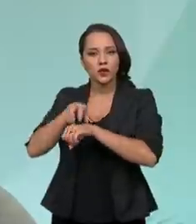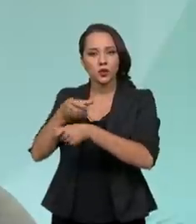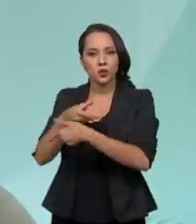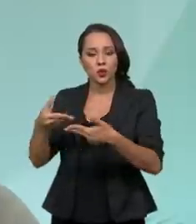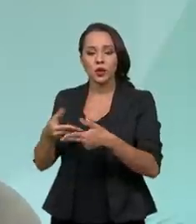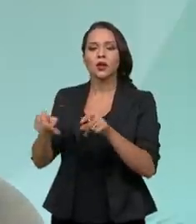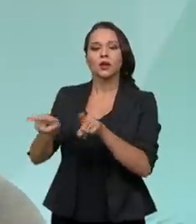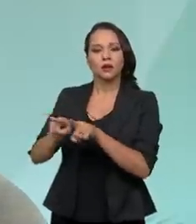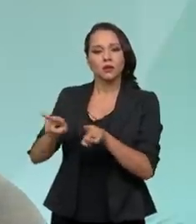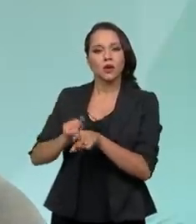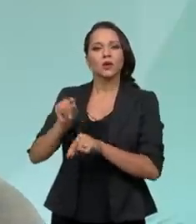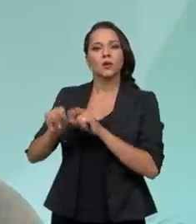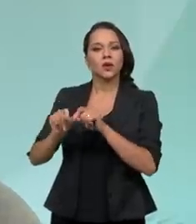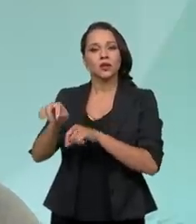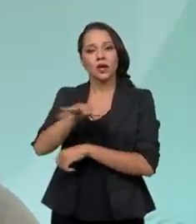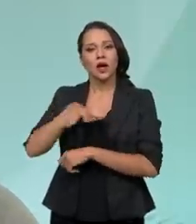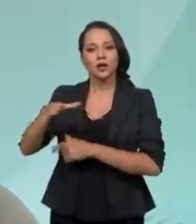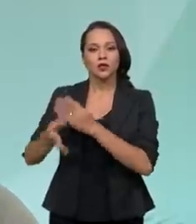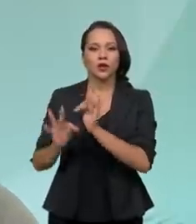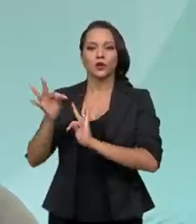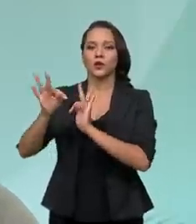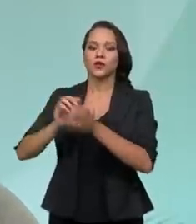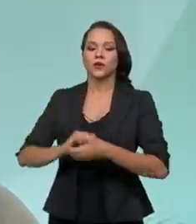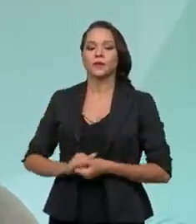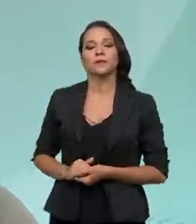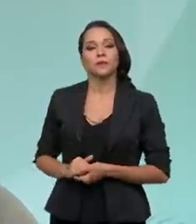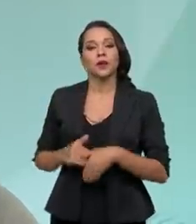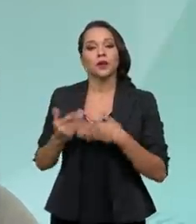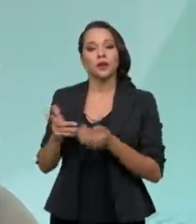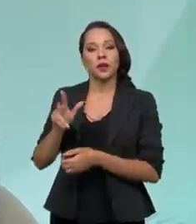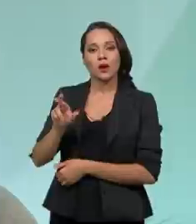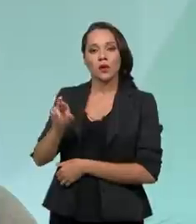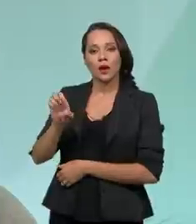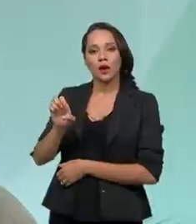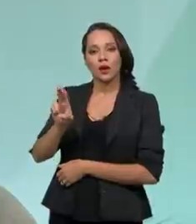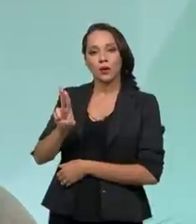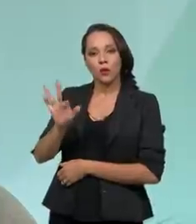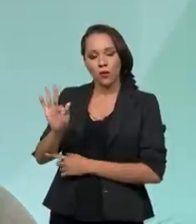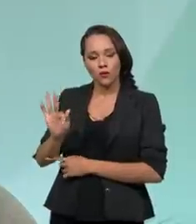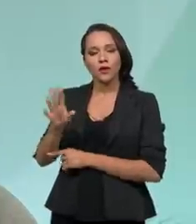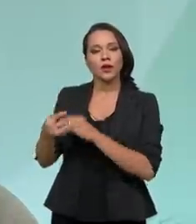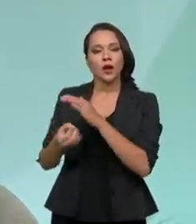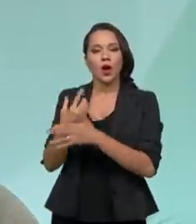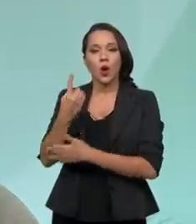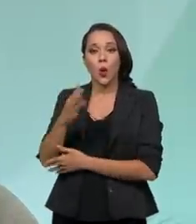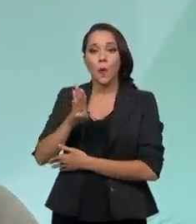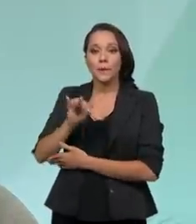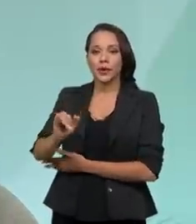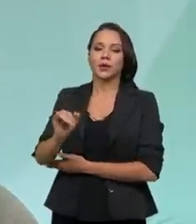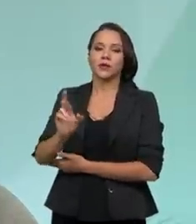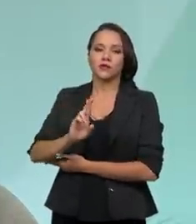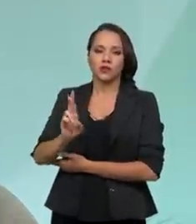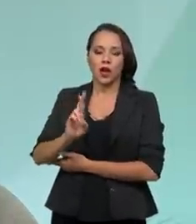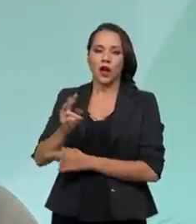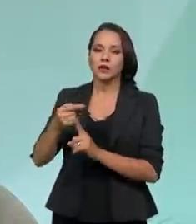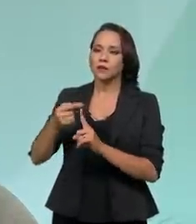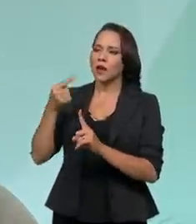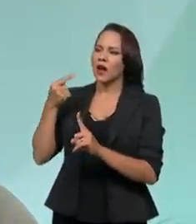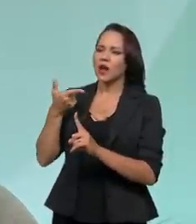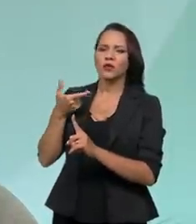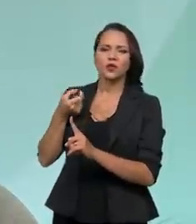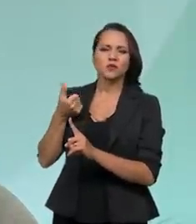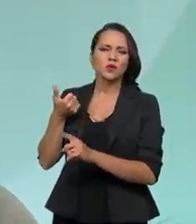já em termos de parque tecnológico. Então, o REUF nasce com quase um bilhão de reais lá nos idos de